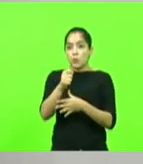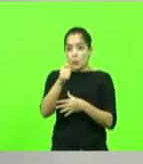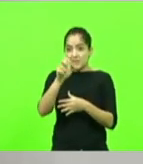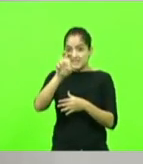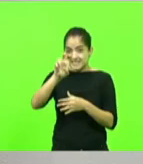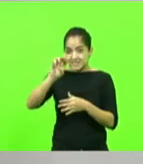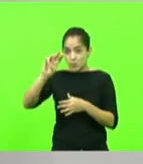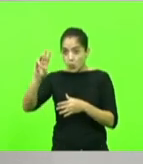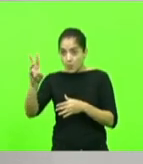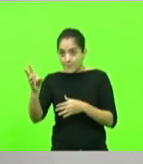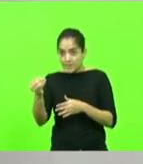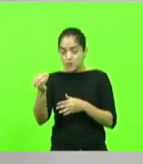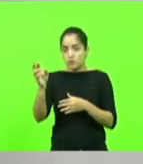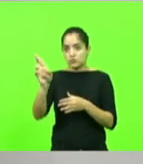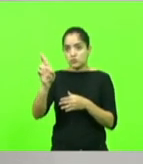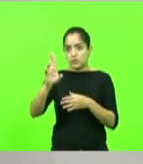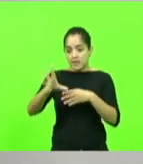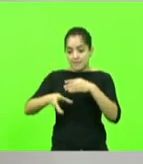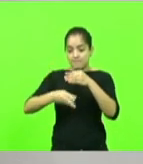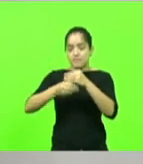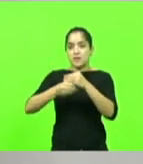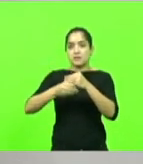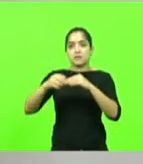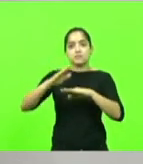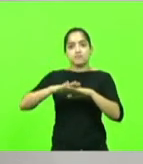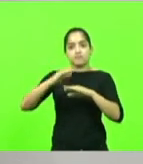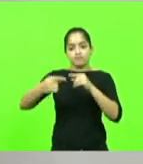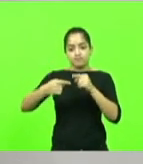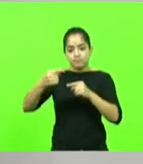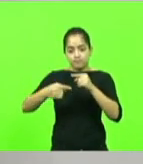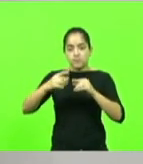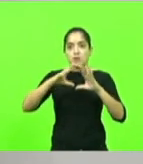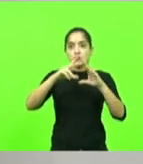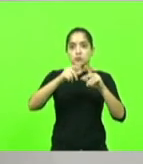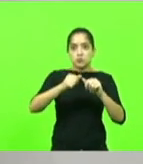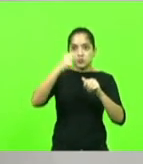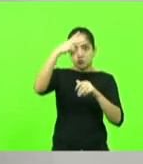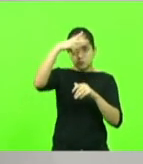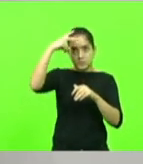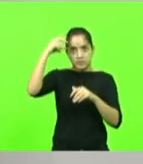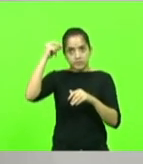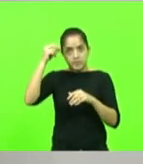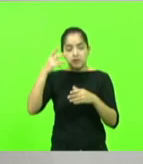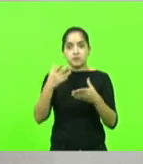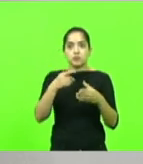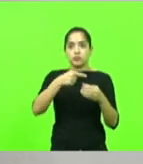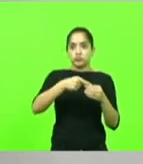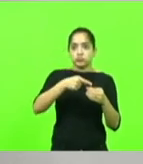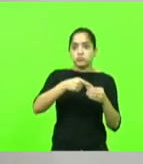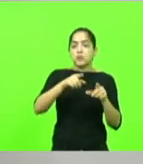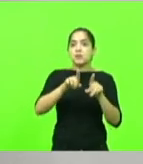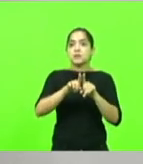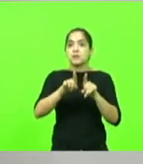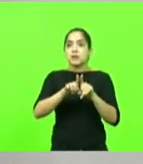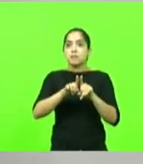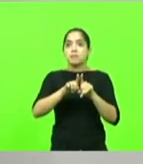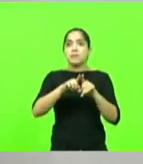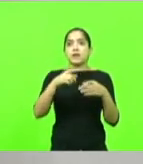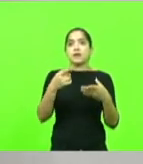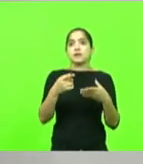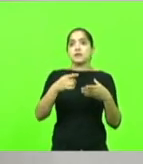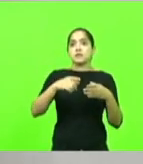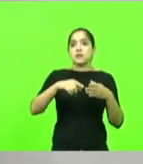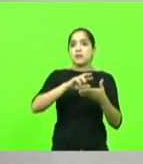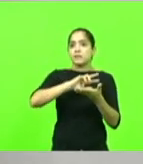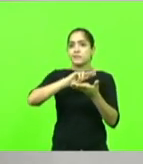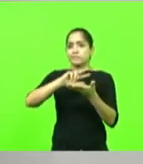de reais em emendas parlamentares. Todos os prefeitos, o prefeito da gasolina, o prefeito da borracharia, o prefeito